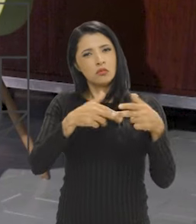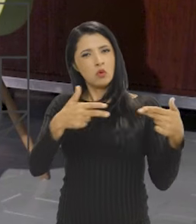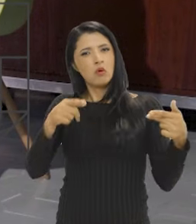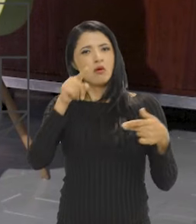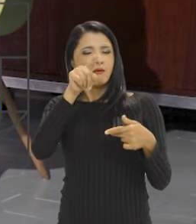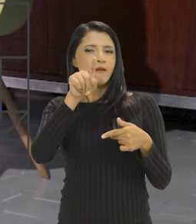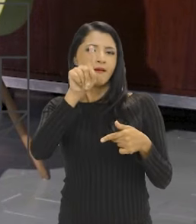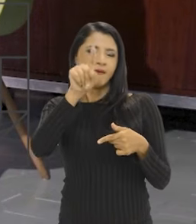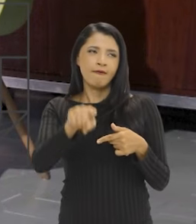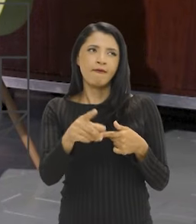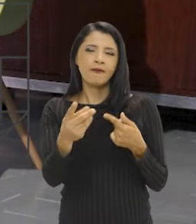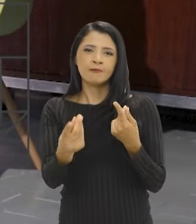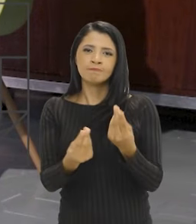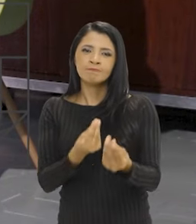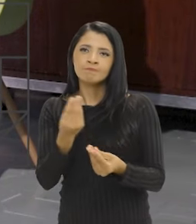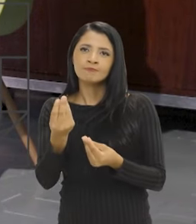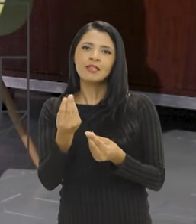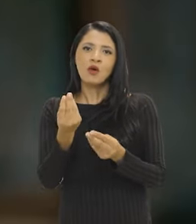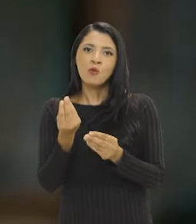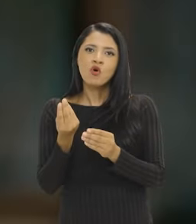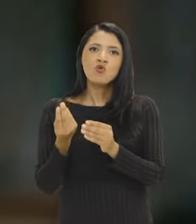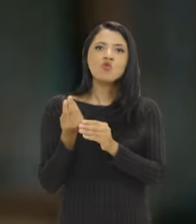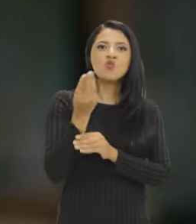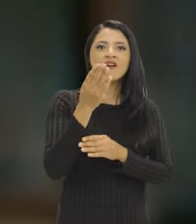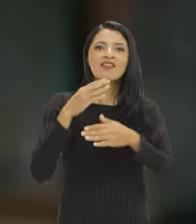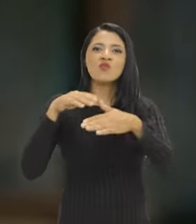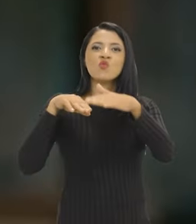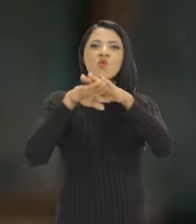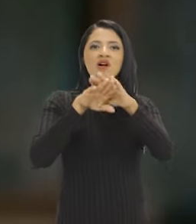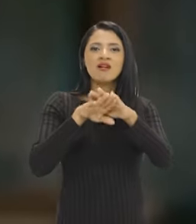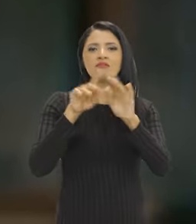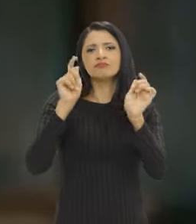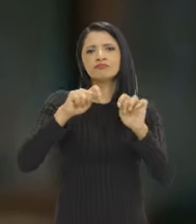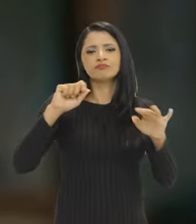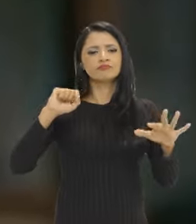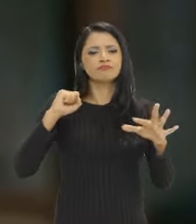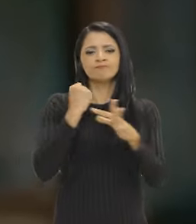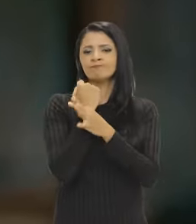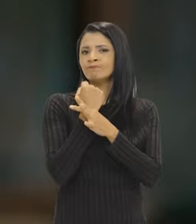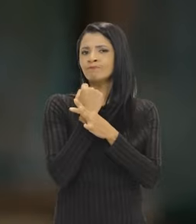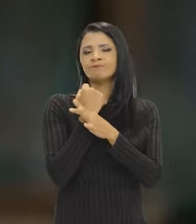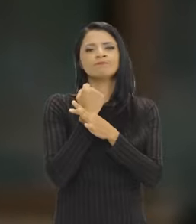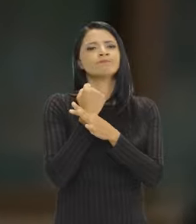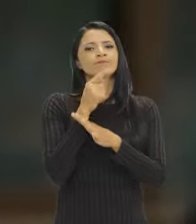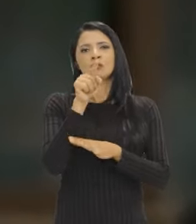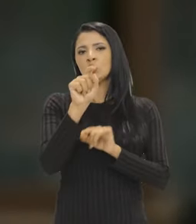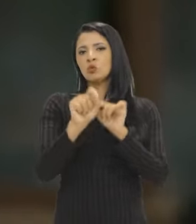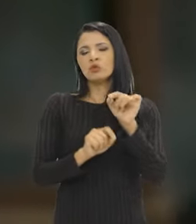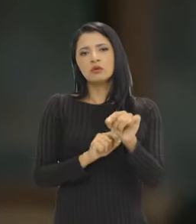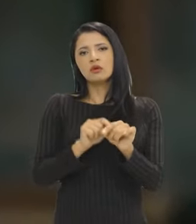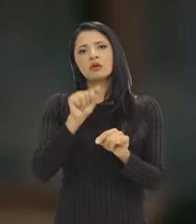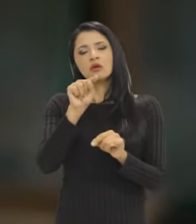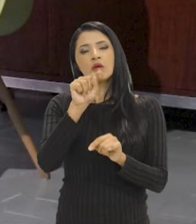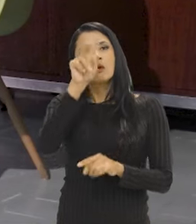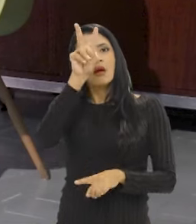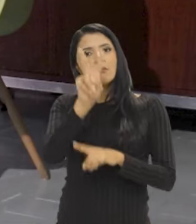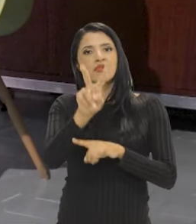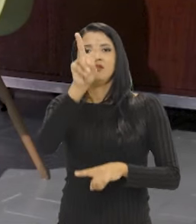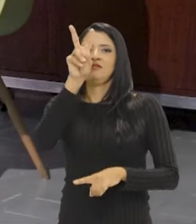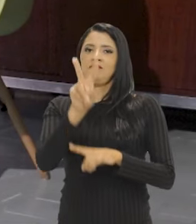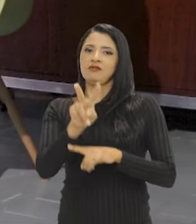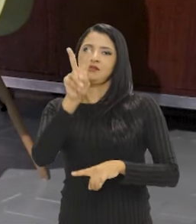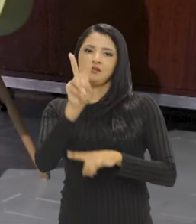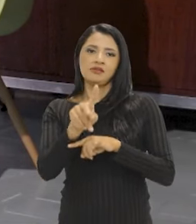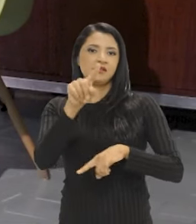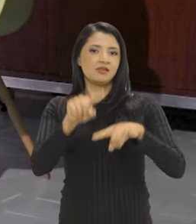um repositório que garante, em alguma medida, a